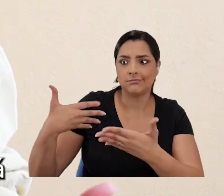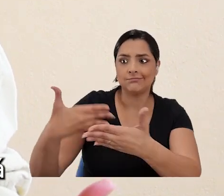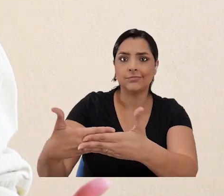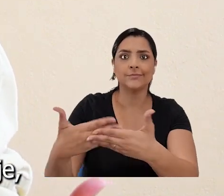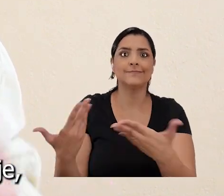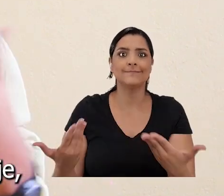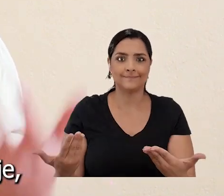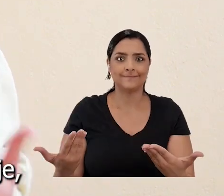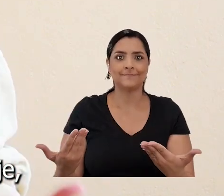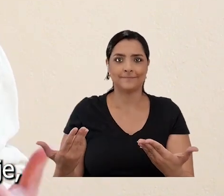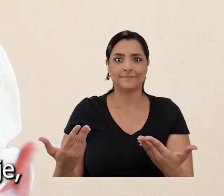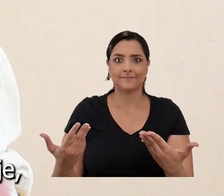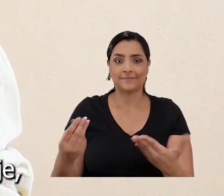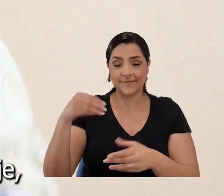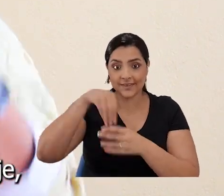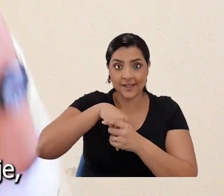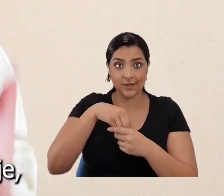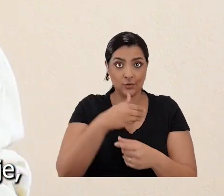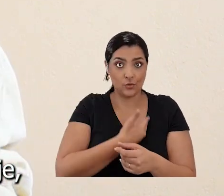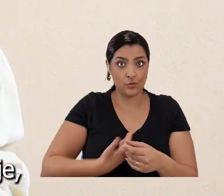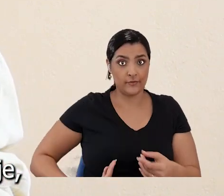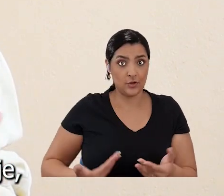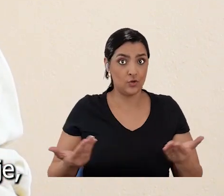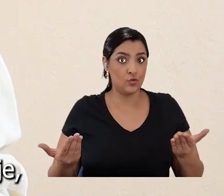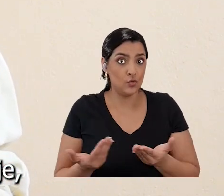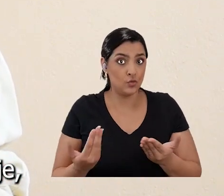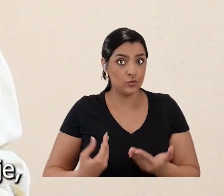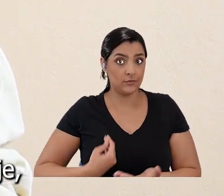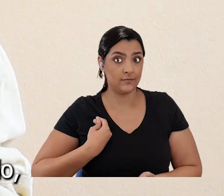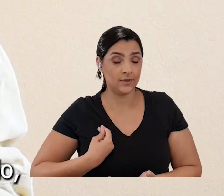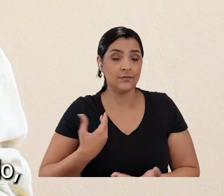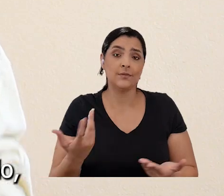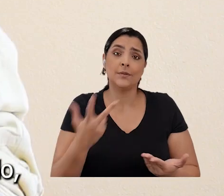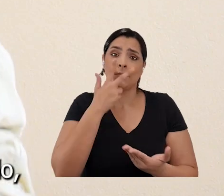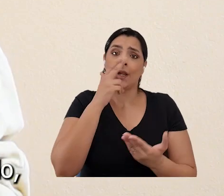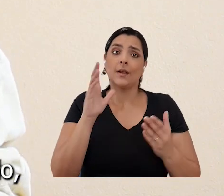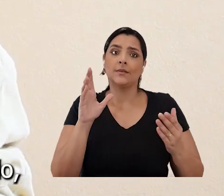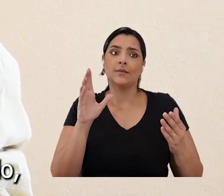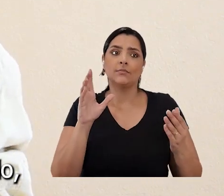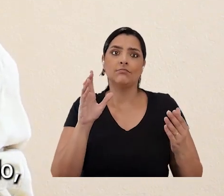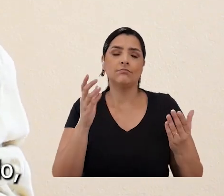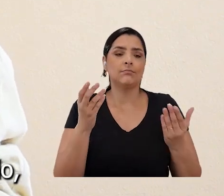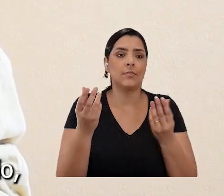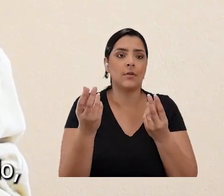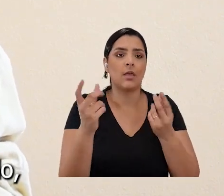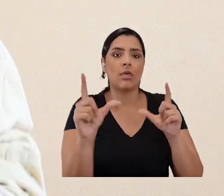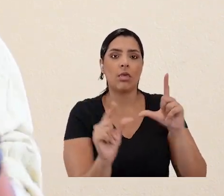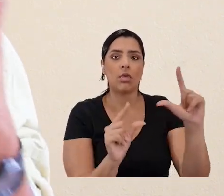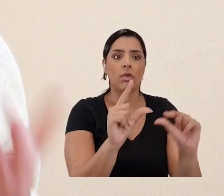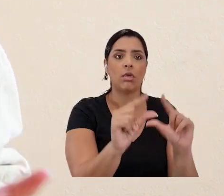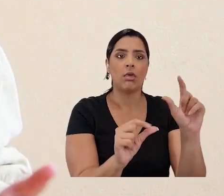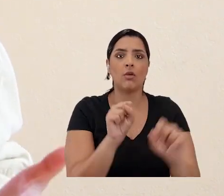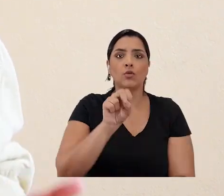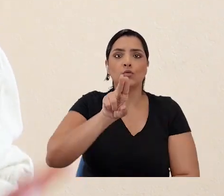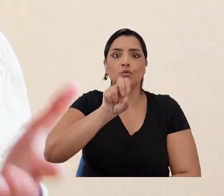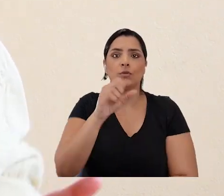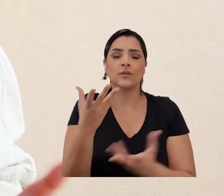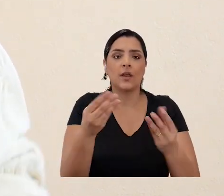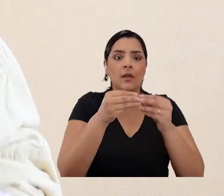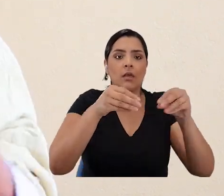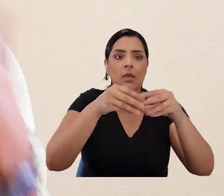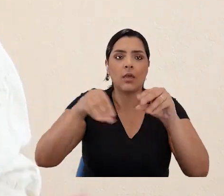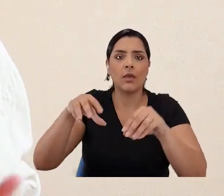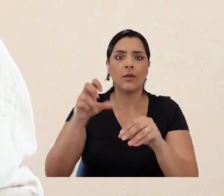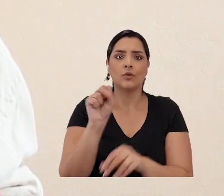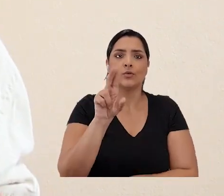com um processo dentro do governo que a gente está vivendo hoje, de sucateamento do SUS, por exemplo, de política de redução de